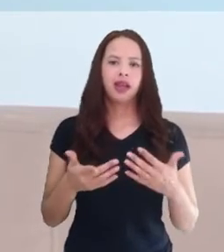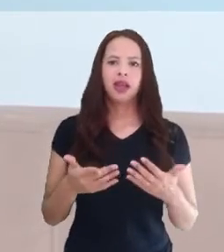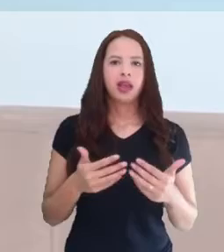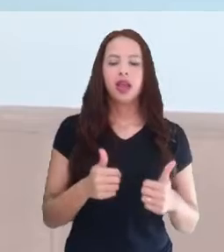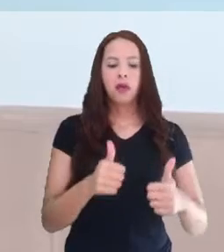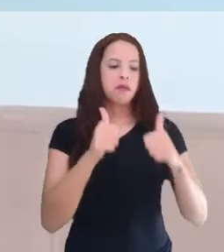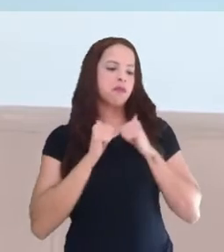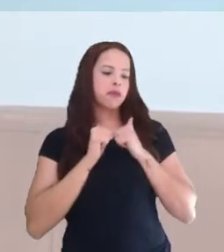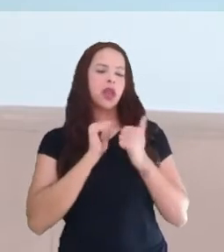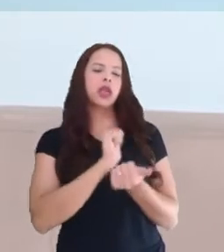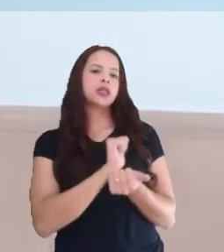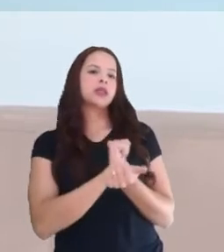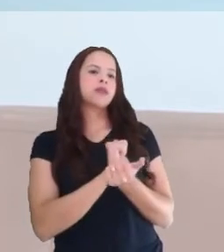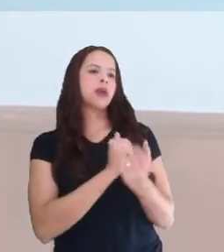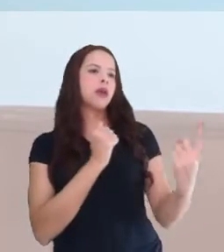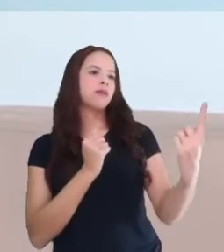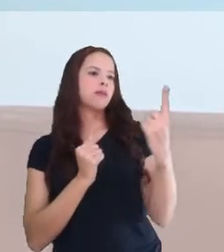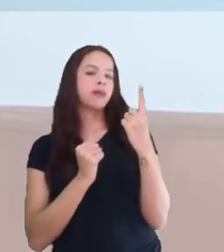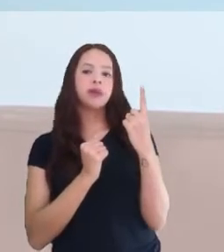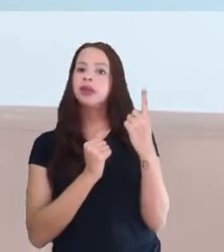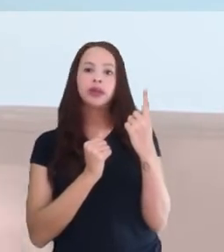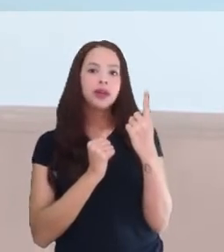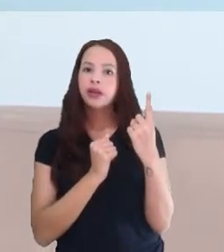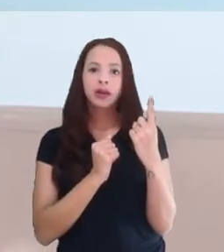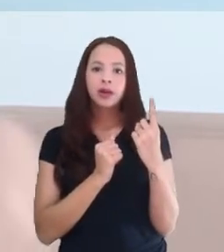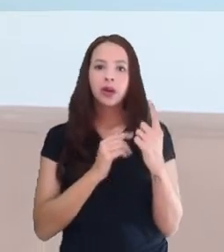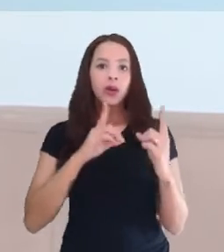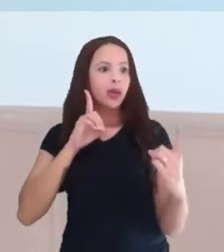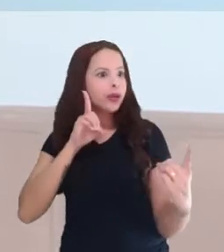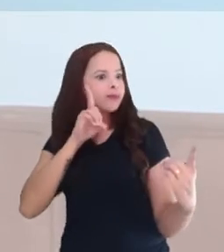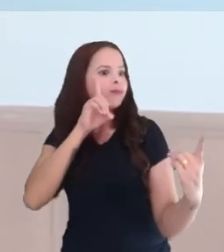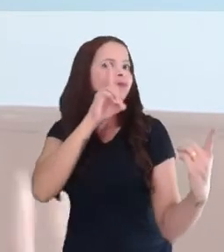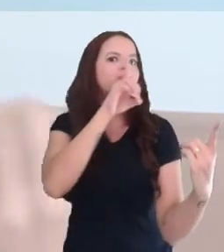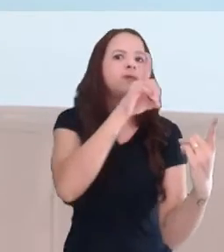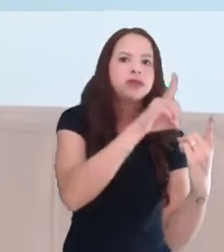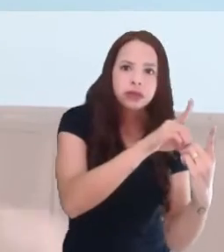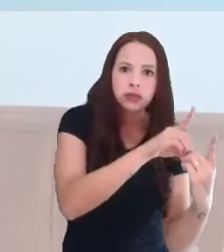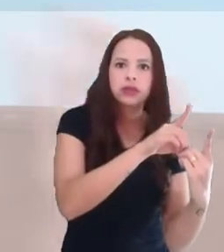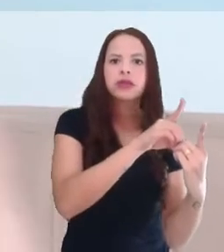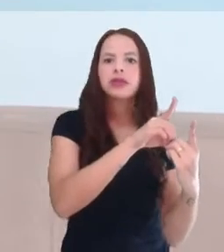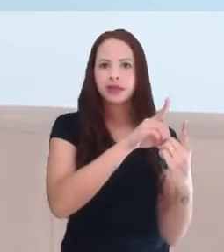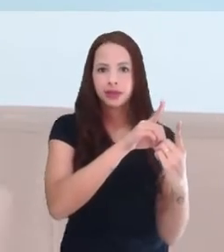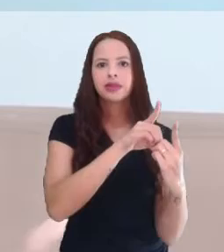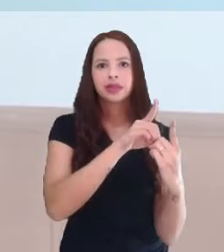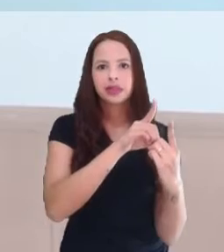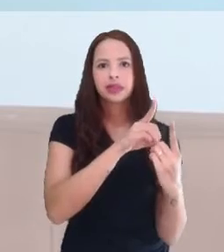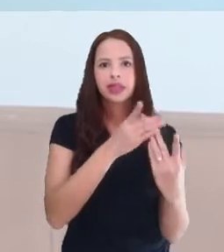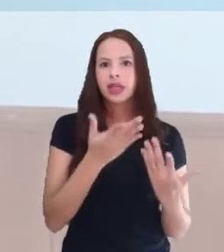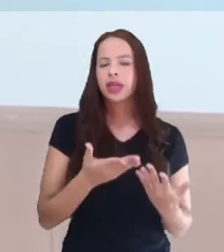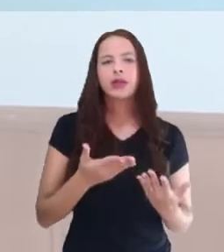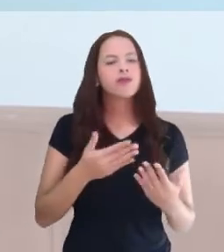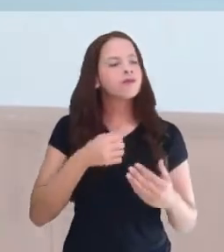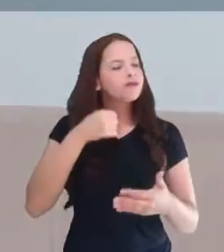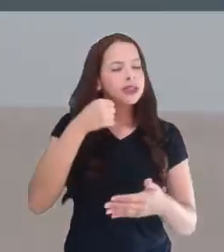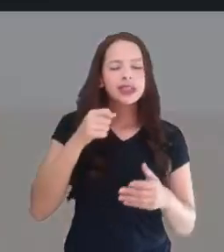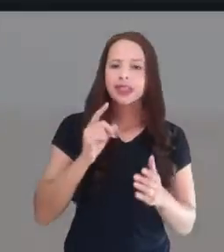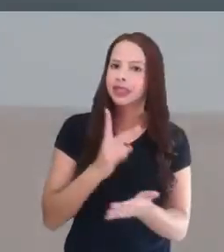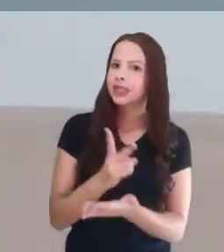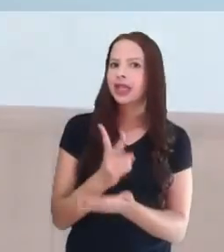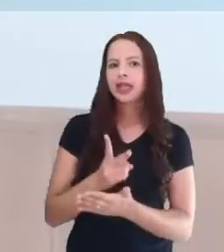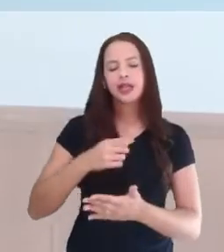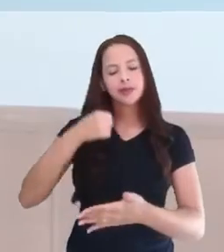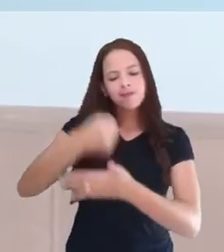Porque eu sempre fui atrás, eu nunca esperei, eu nunca esperei que ninguém viesse me dar as coisas, eu sempre fui atrás.